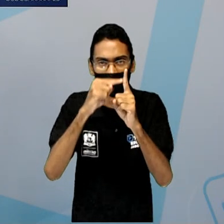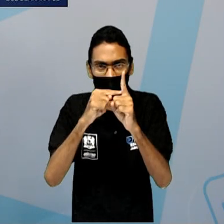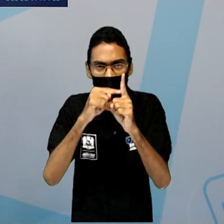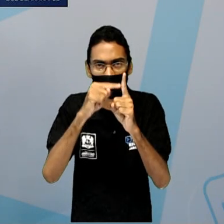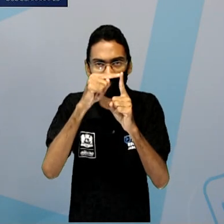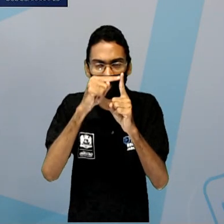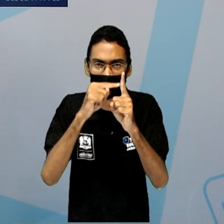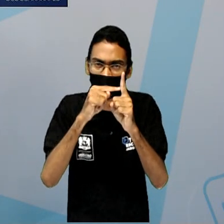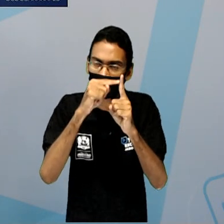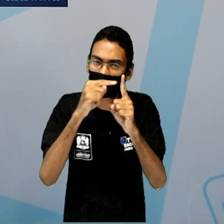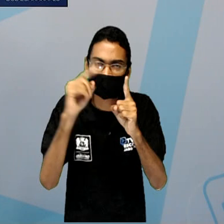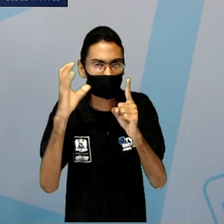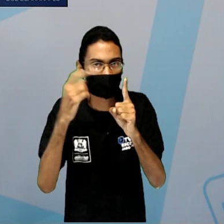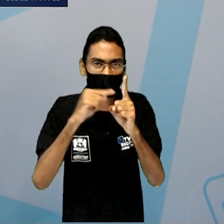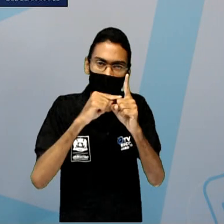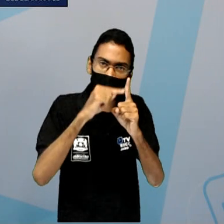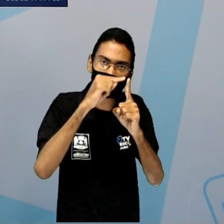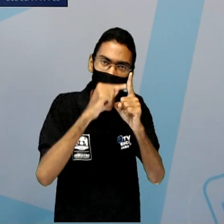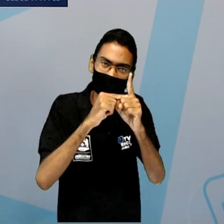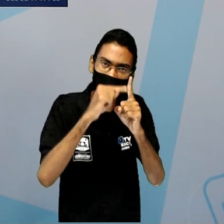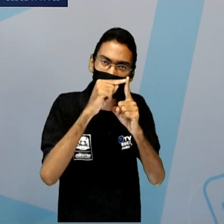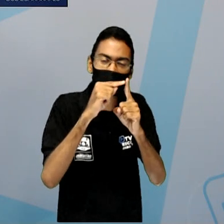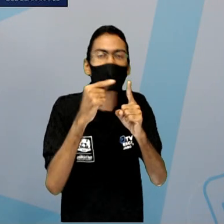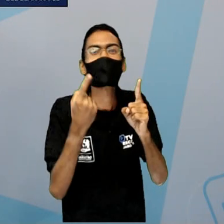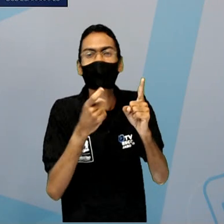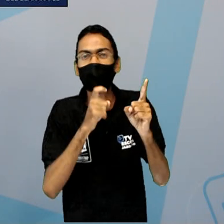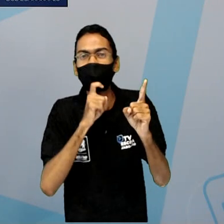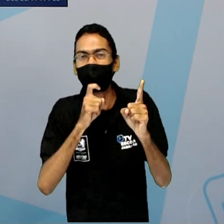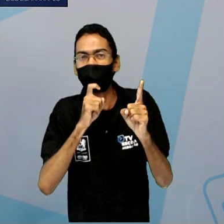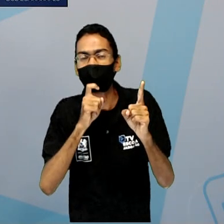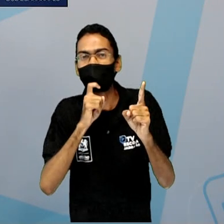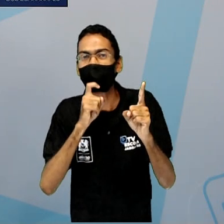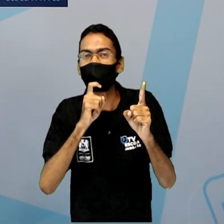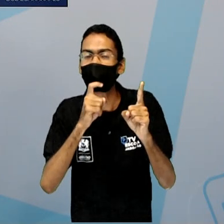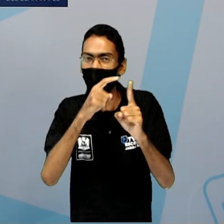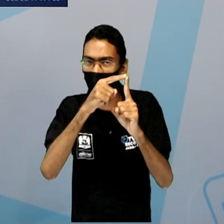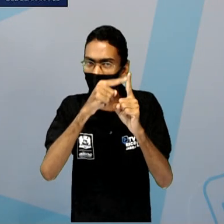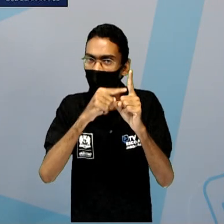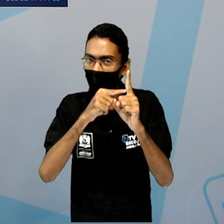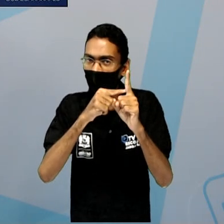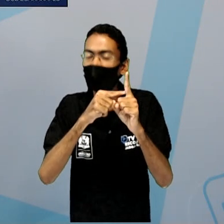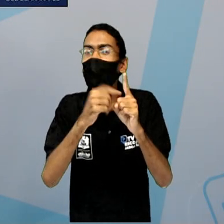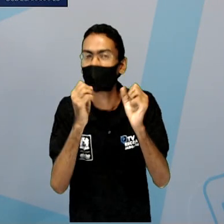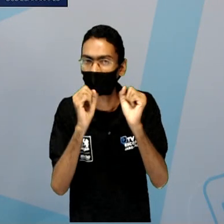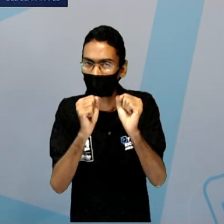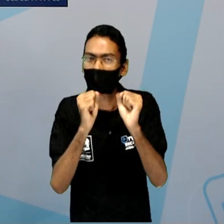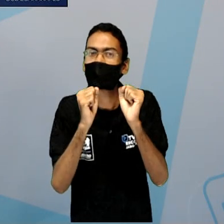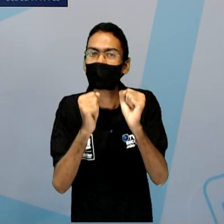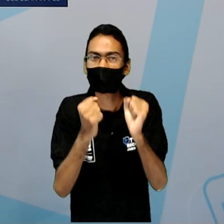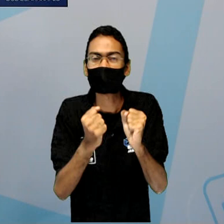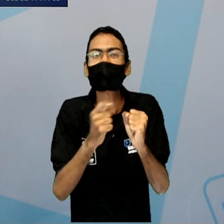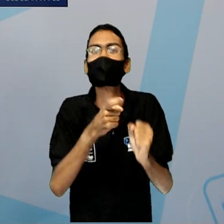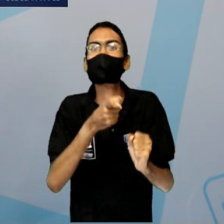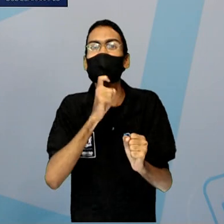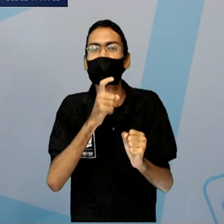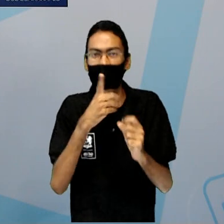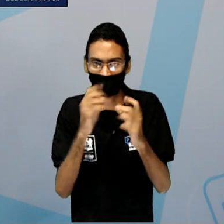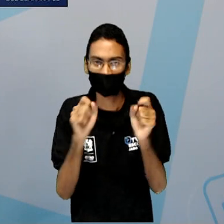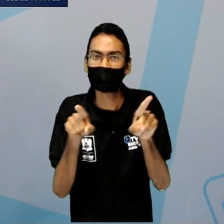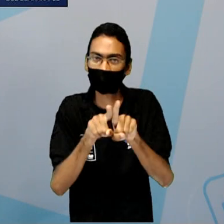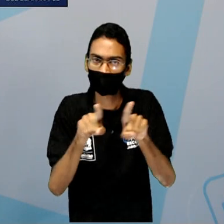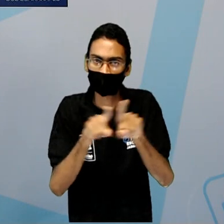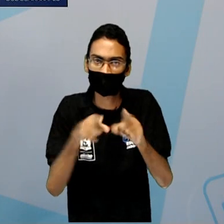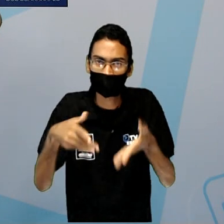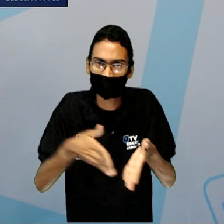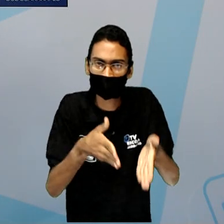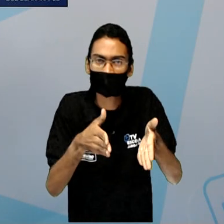polar, por exemplo, aí o clima é cruel. Por quê? Porque ele pode congelar essa via, pode congelar esse